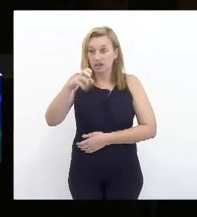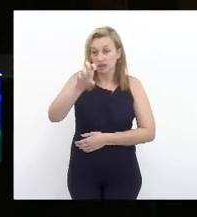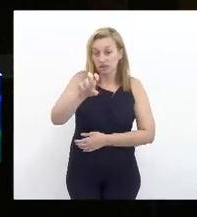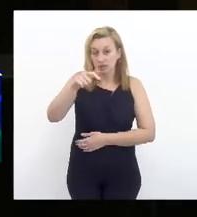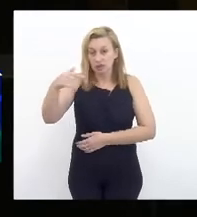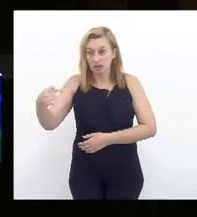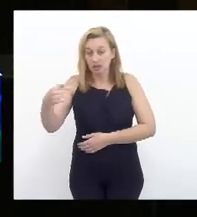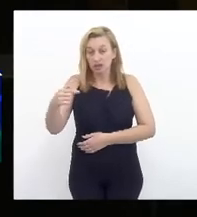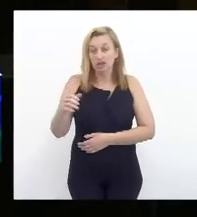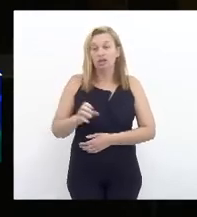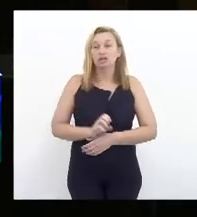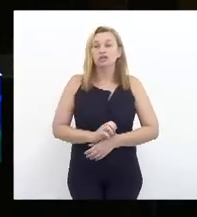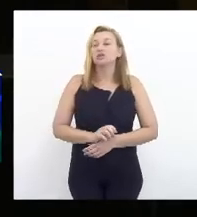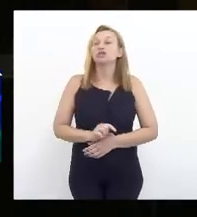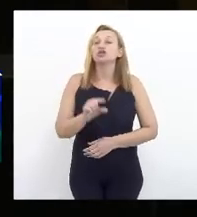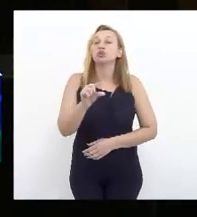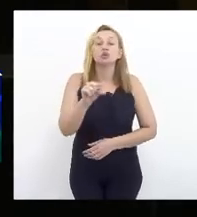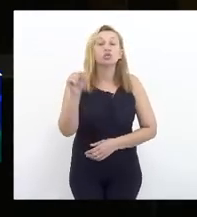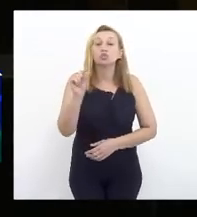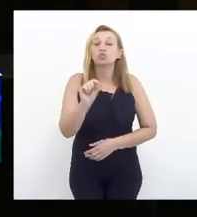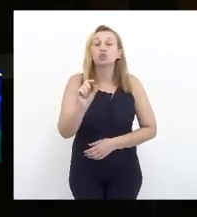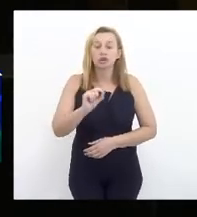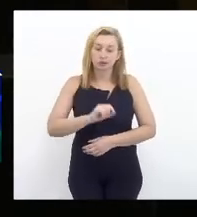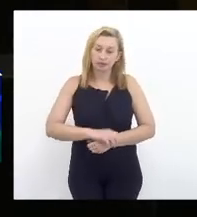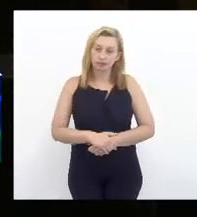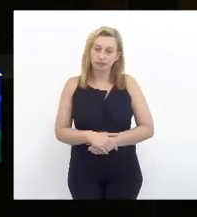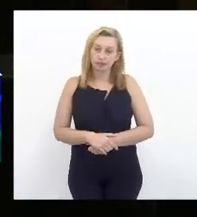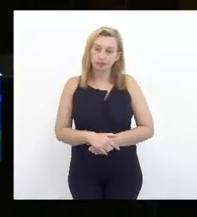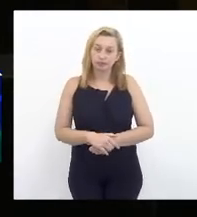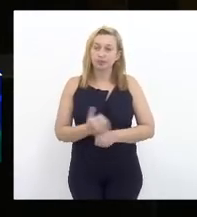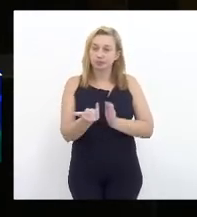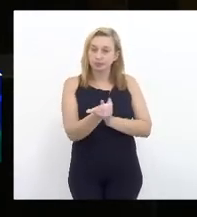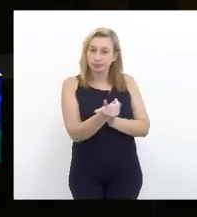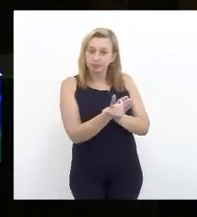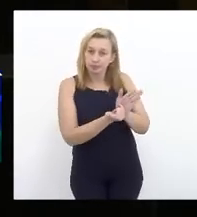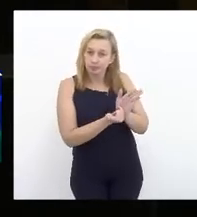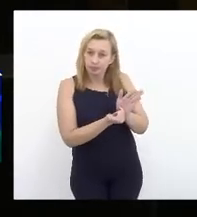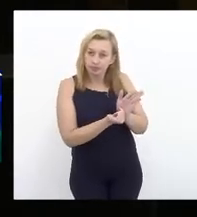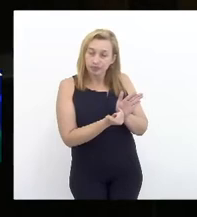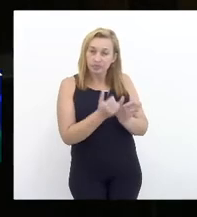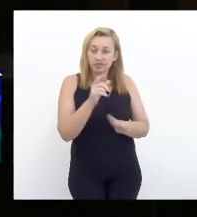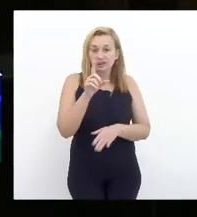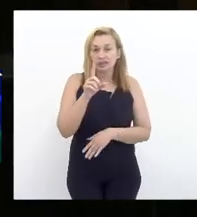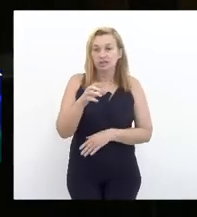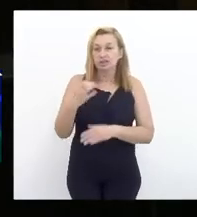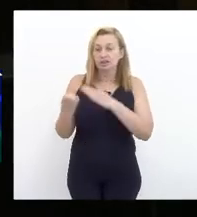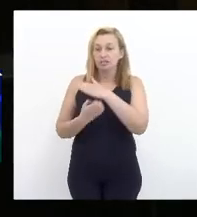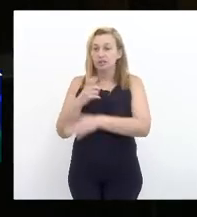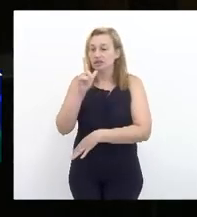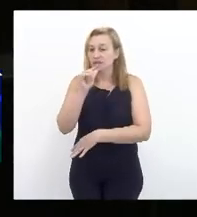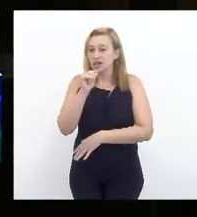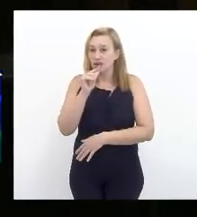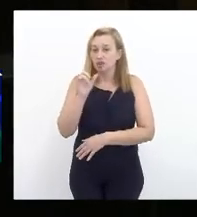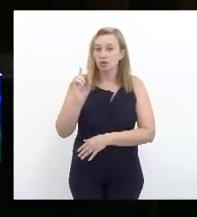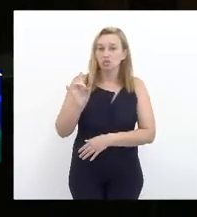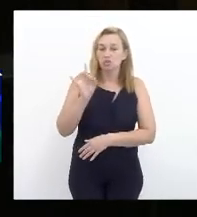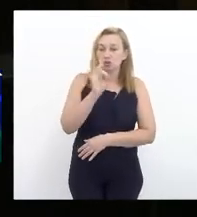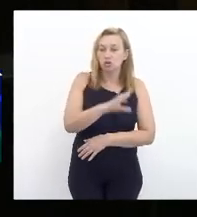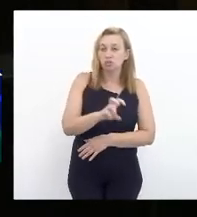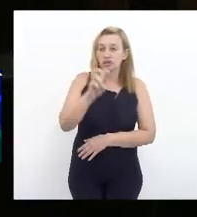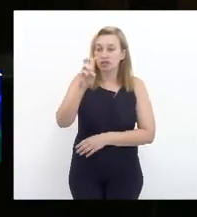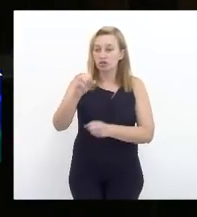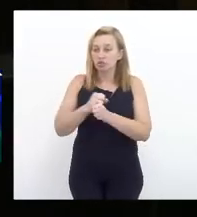foi a CO que decidiu que o Imposto de Renda da CEDAI, recolhido nos últimos cinco anos,